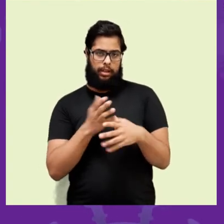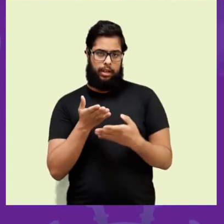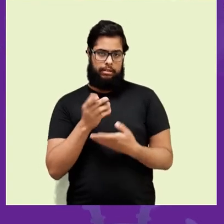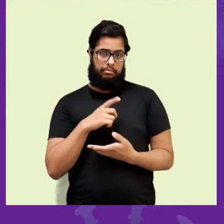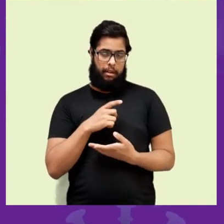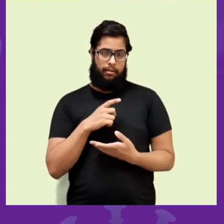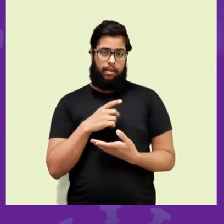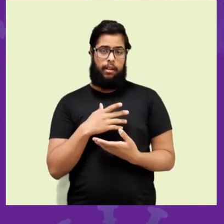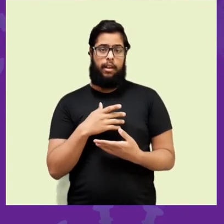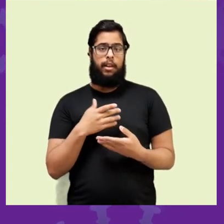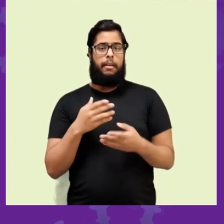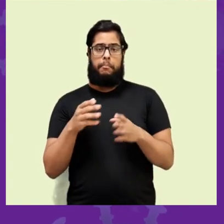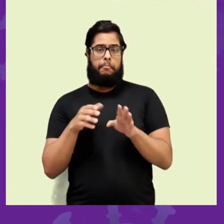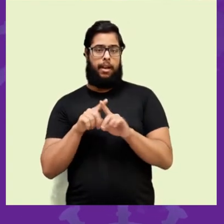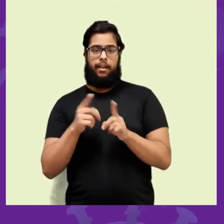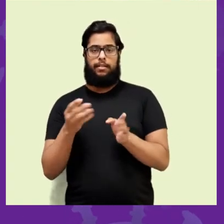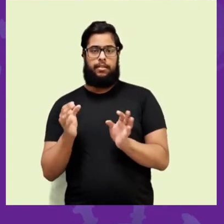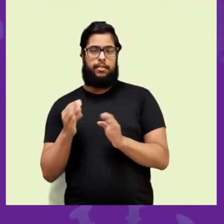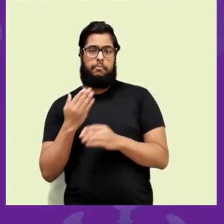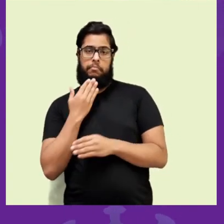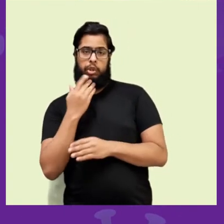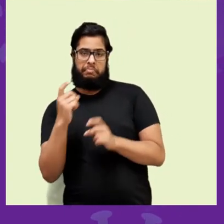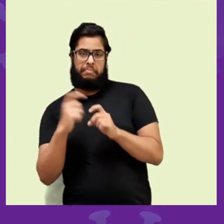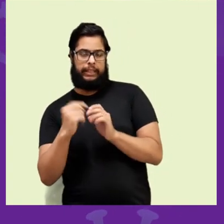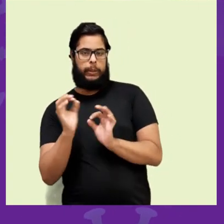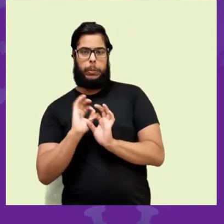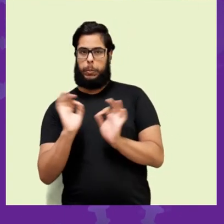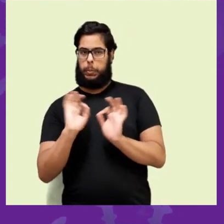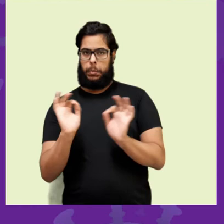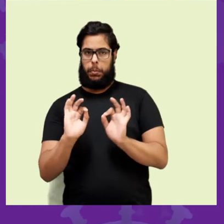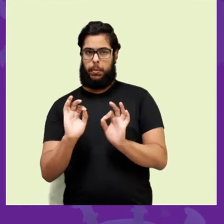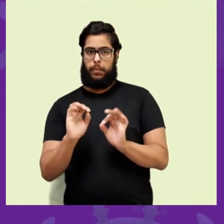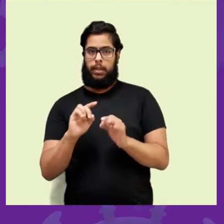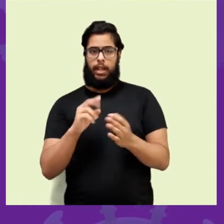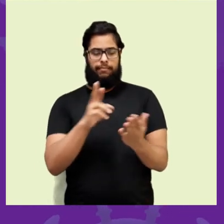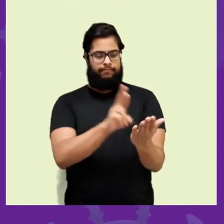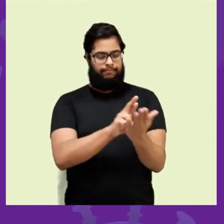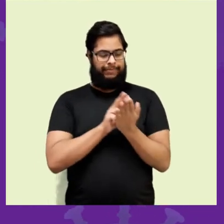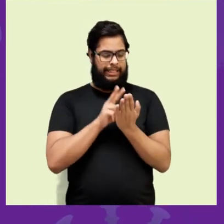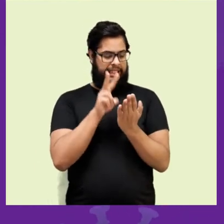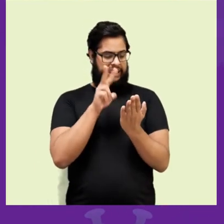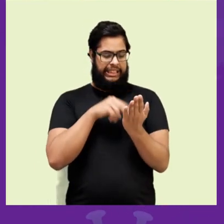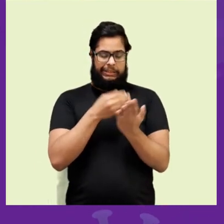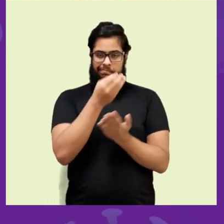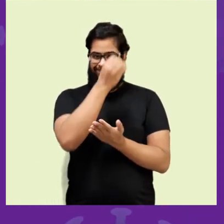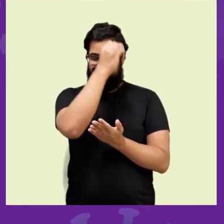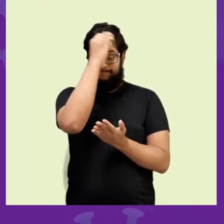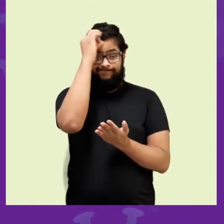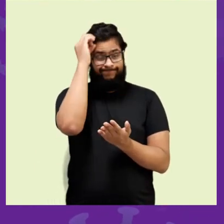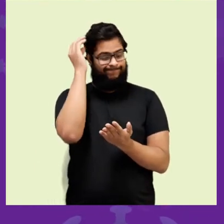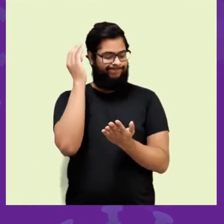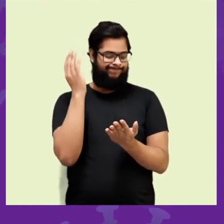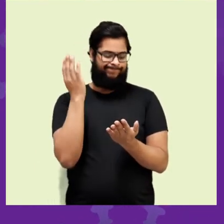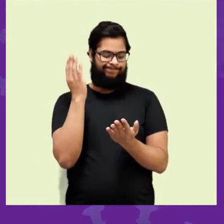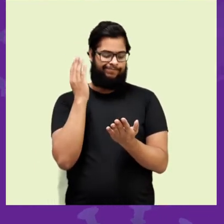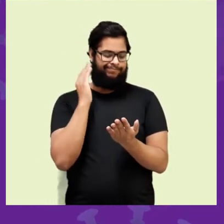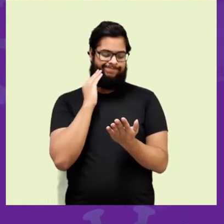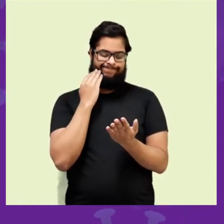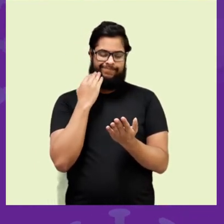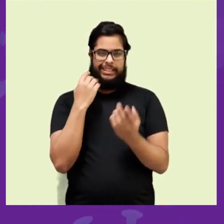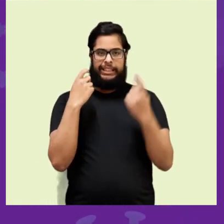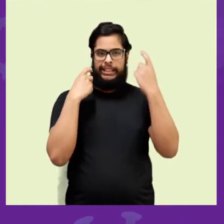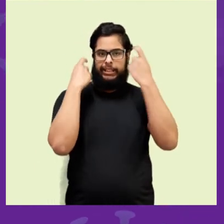e, depois, com isso, ficar com muito mais confusão e dificuldade do que com solução de alguma dúvida.